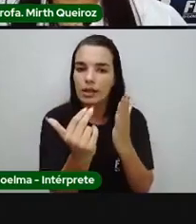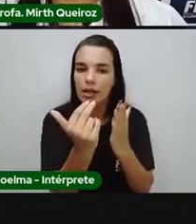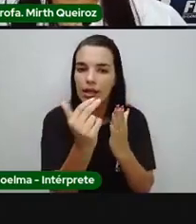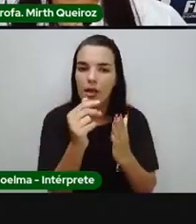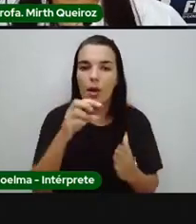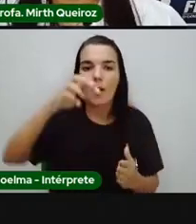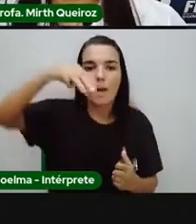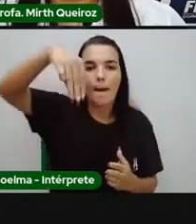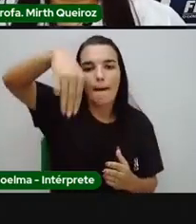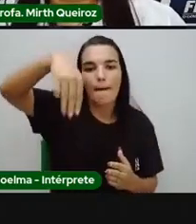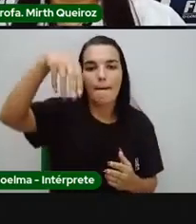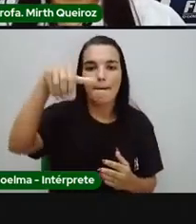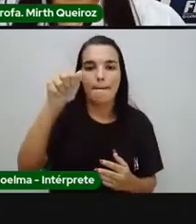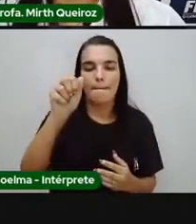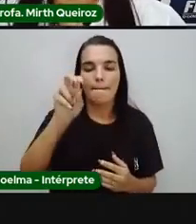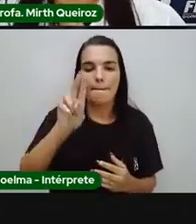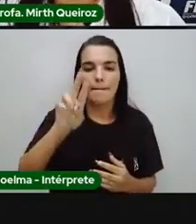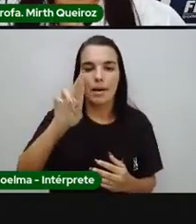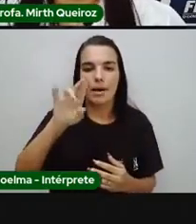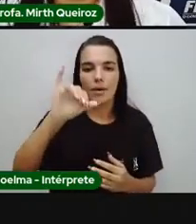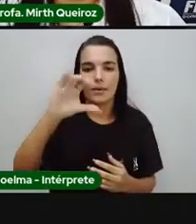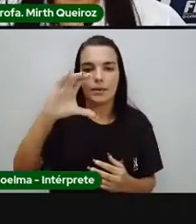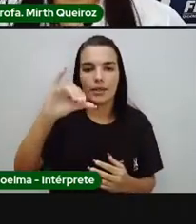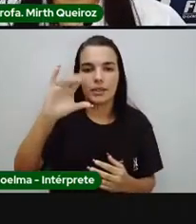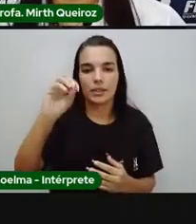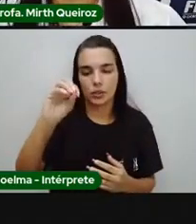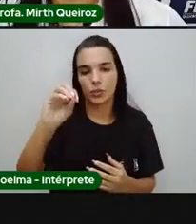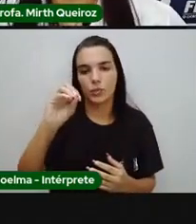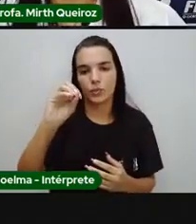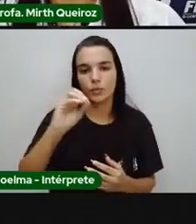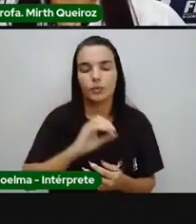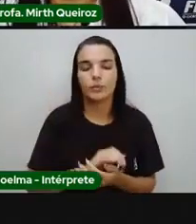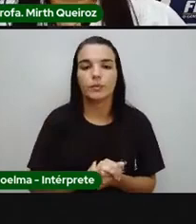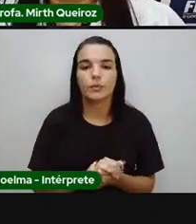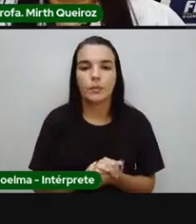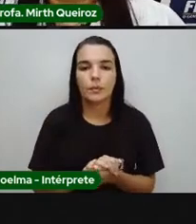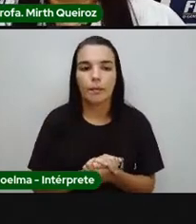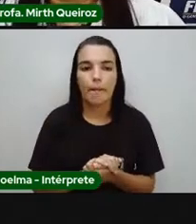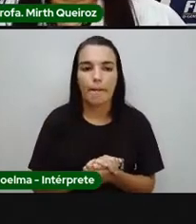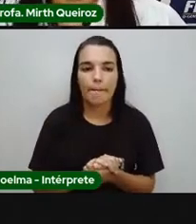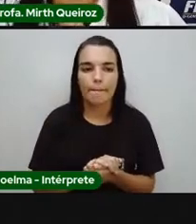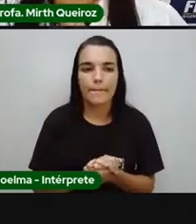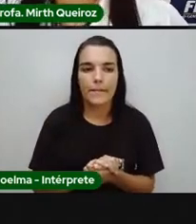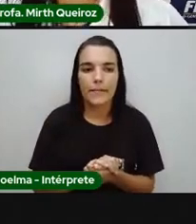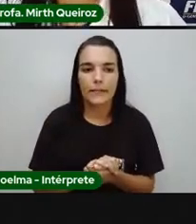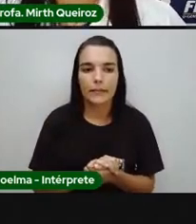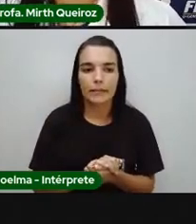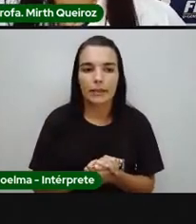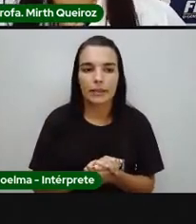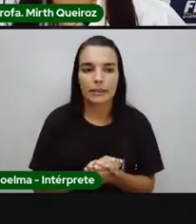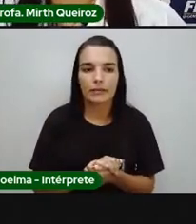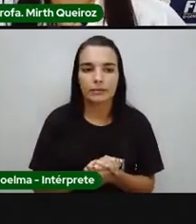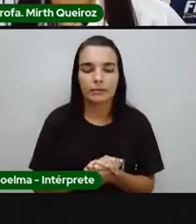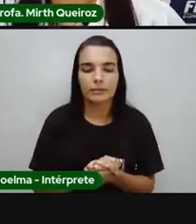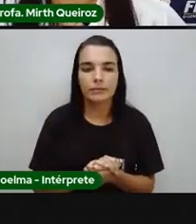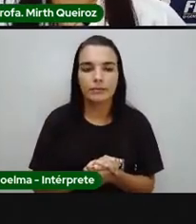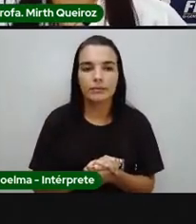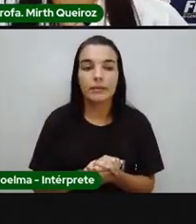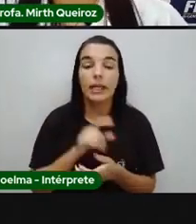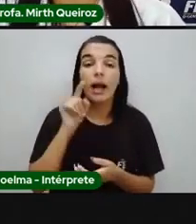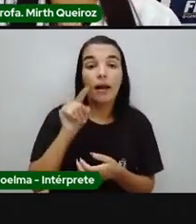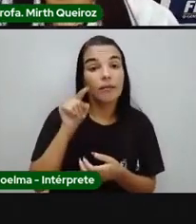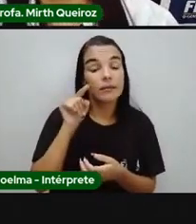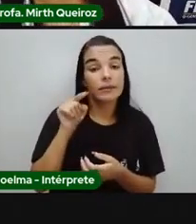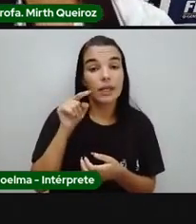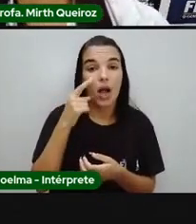E as ilustrações deste livro foi feito por Maurício Veneza. Olha só, aqui,